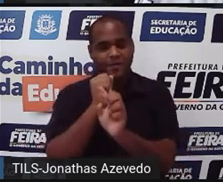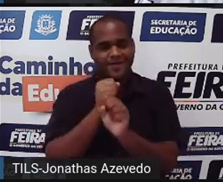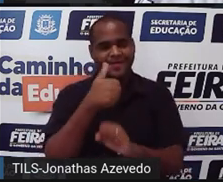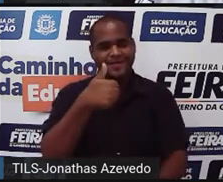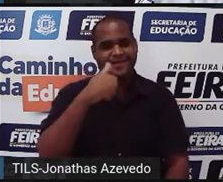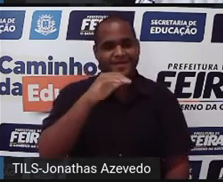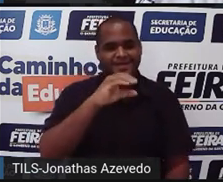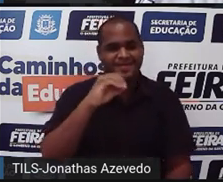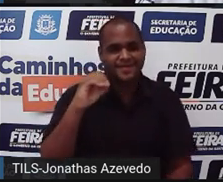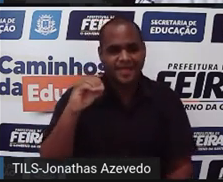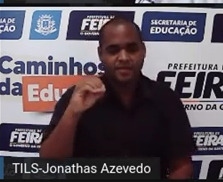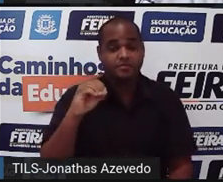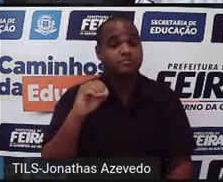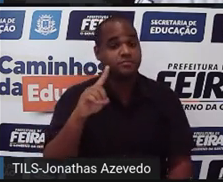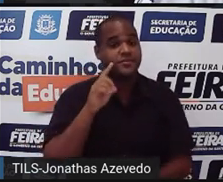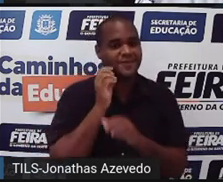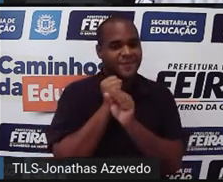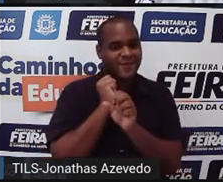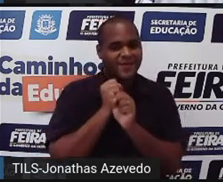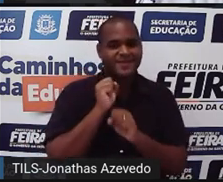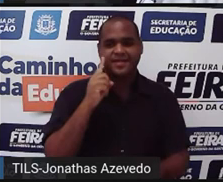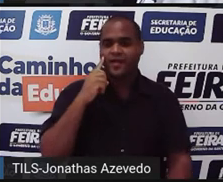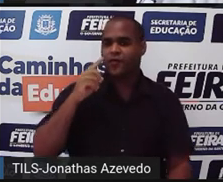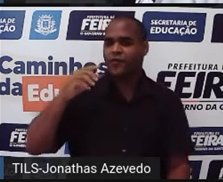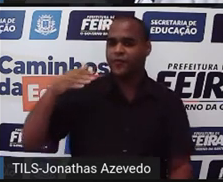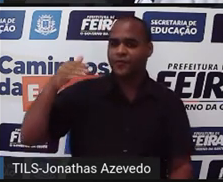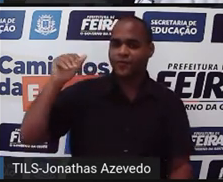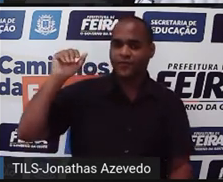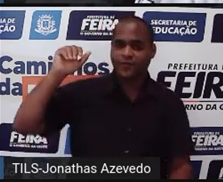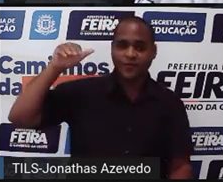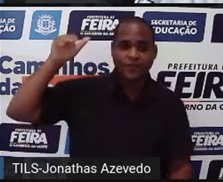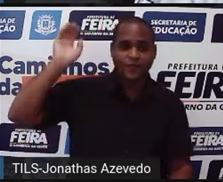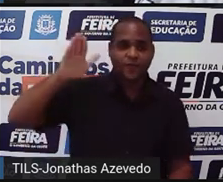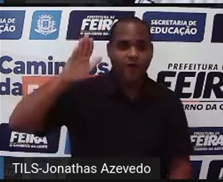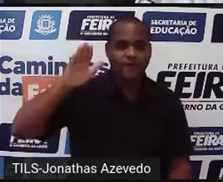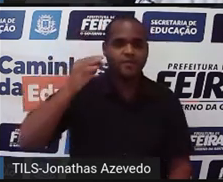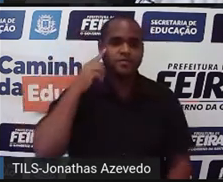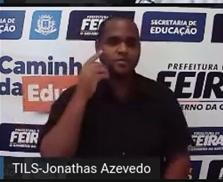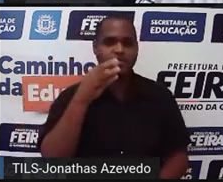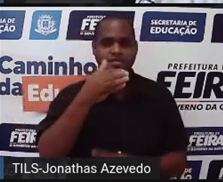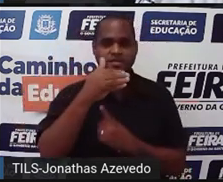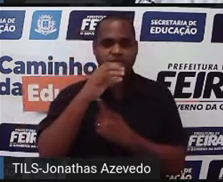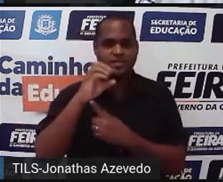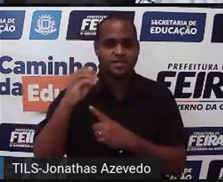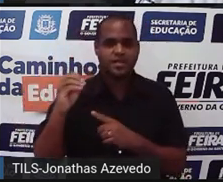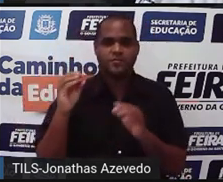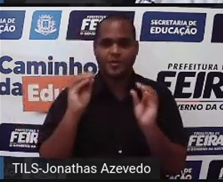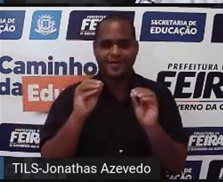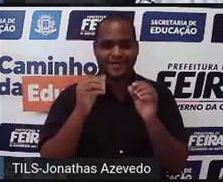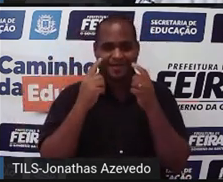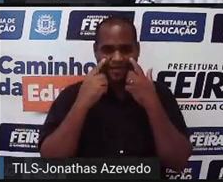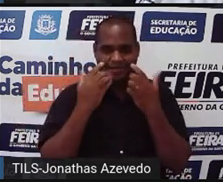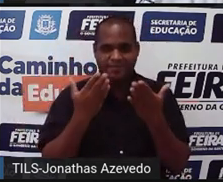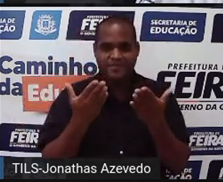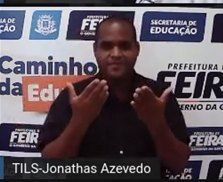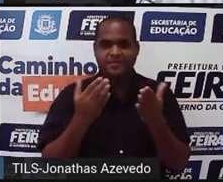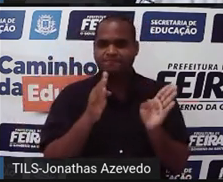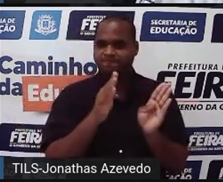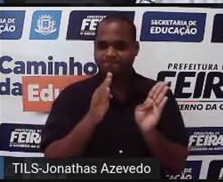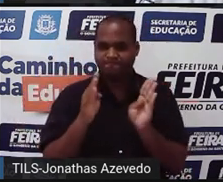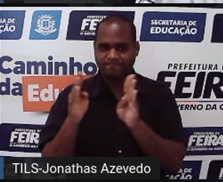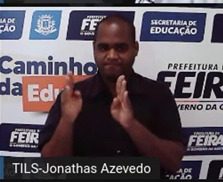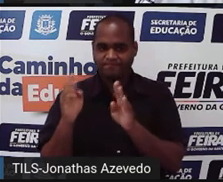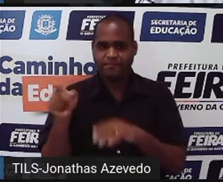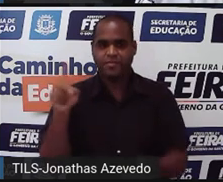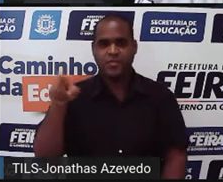Então a gente vai ali na parte do vôlei e vai colocar cem certo? Então vamos dar uma adiantada aqui porque a gente já sabe o